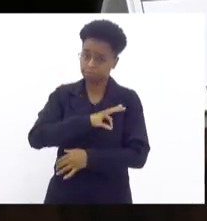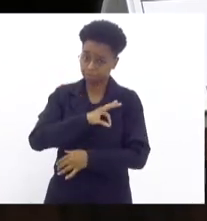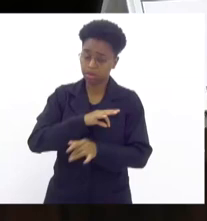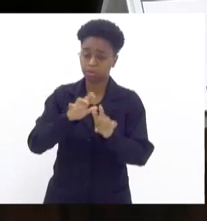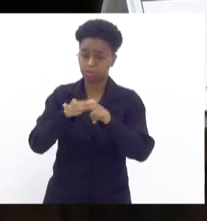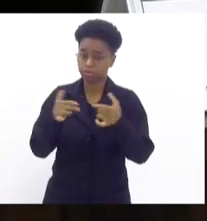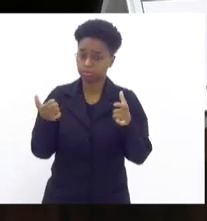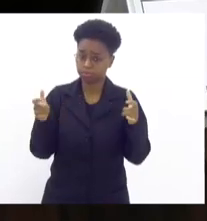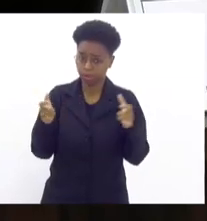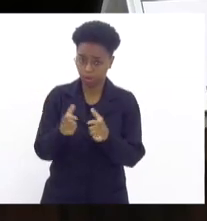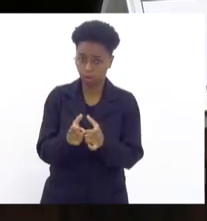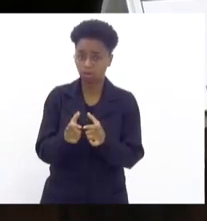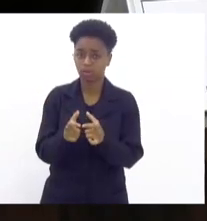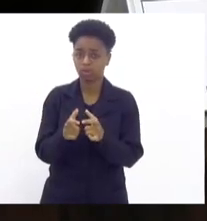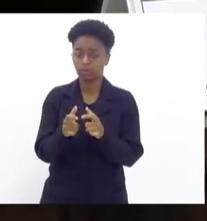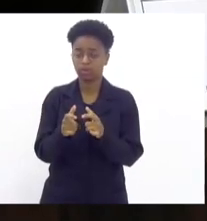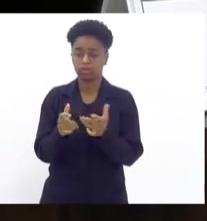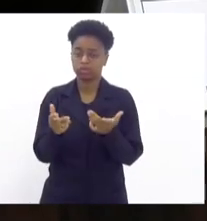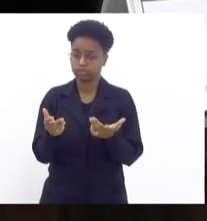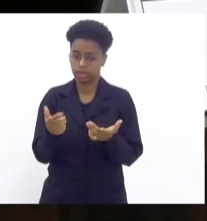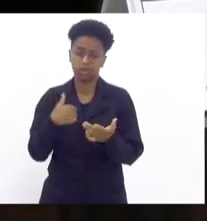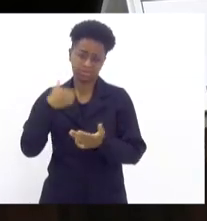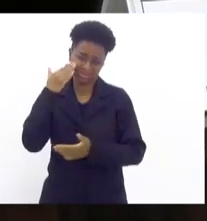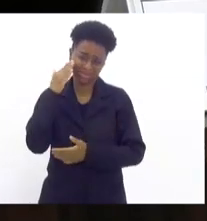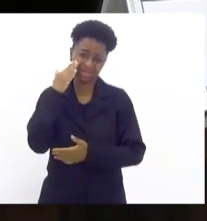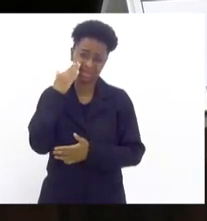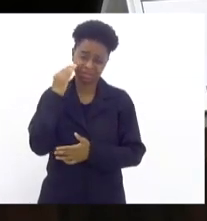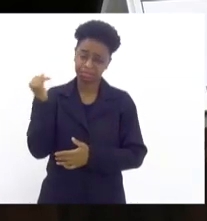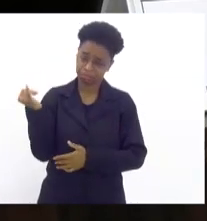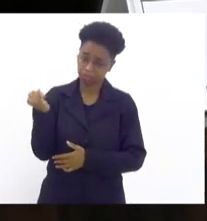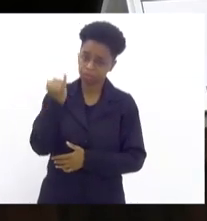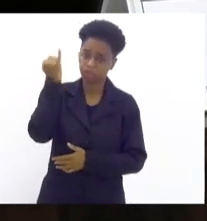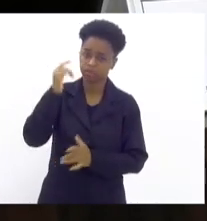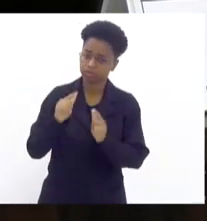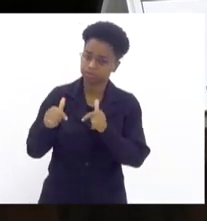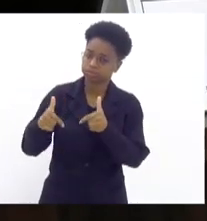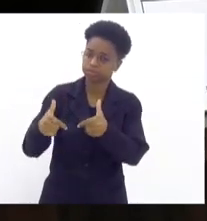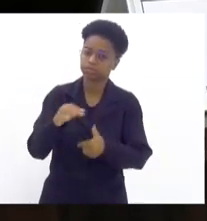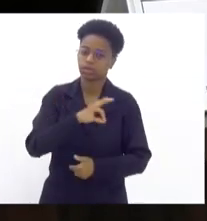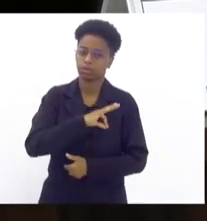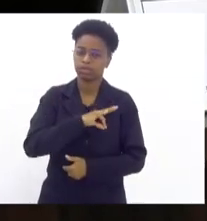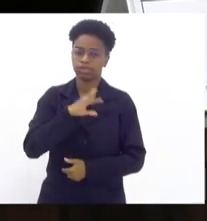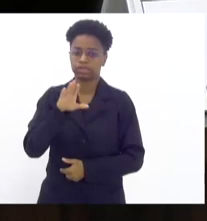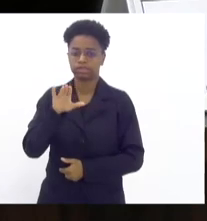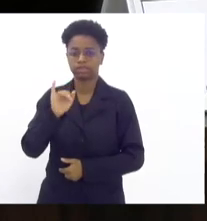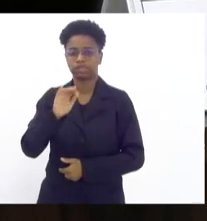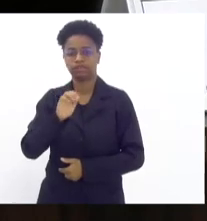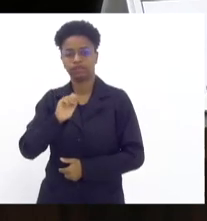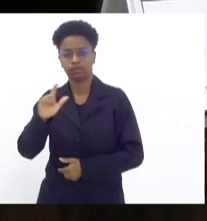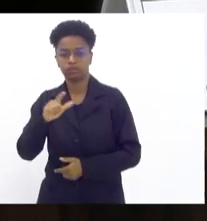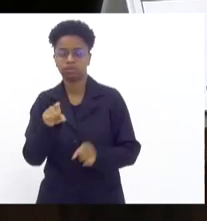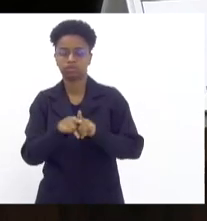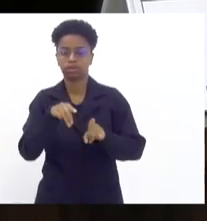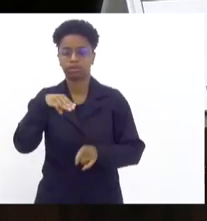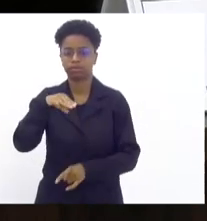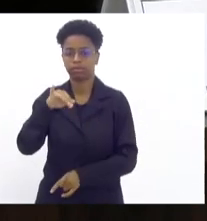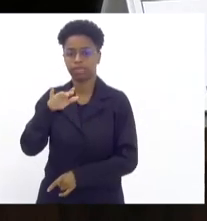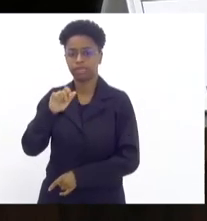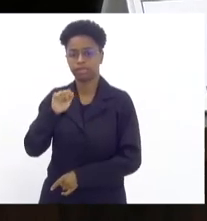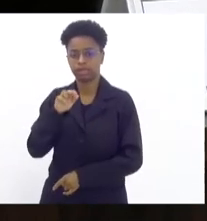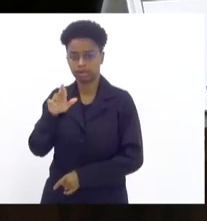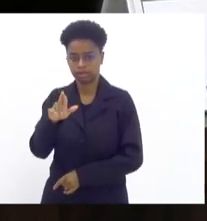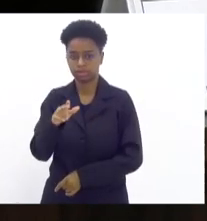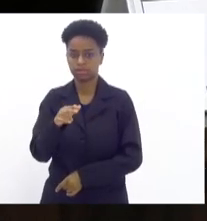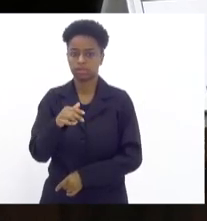redução dos indicadores. Eu sei o quanto é importante a atuação da polícia civil, da polícia militar. Eu